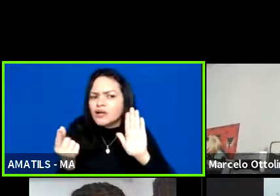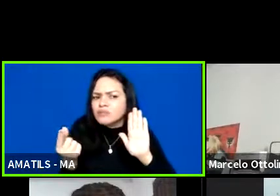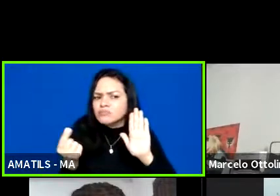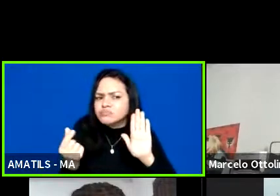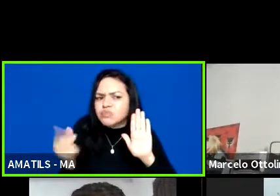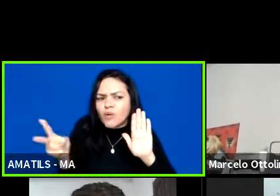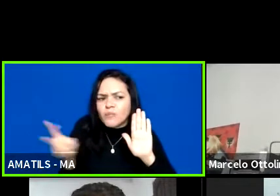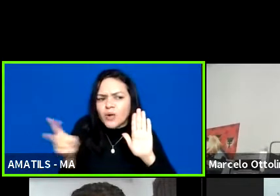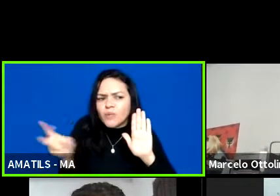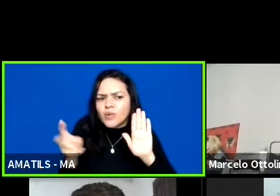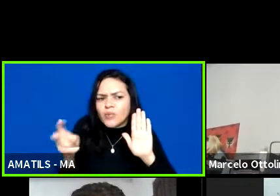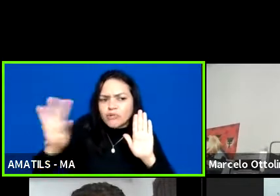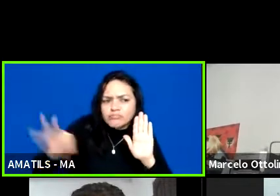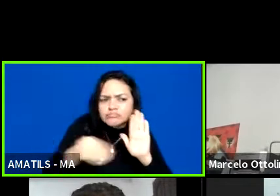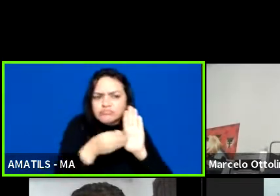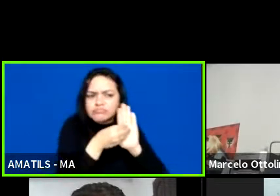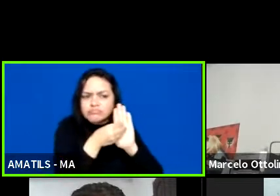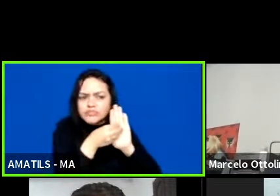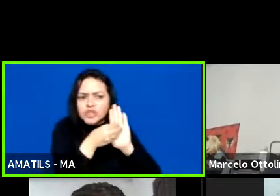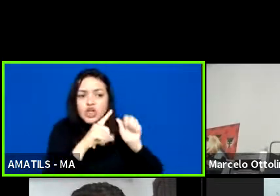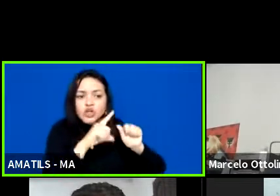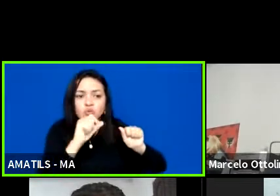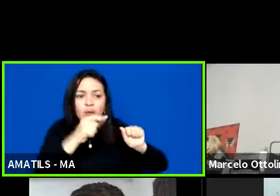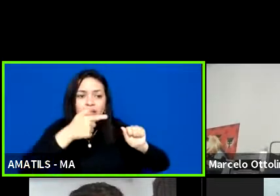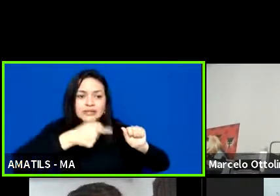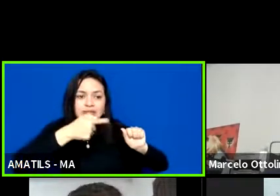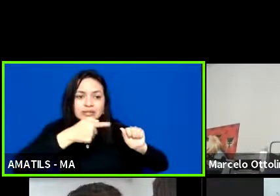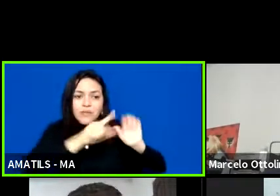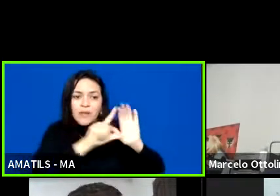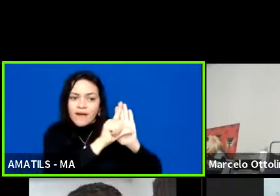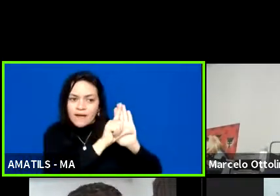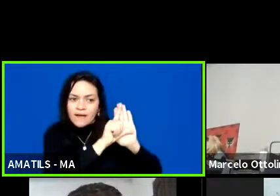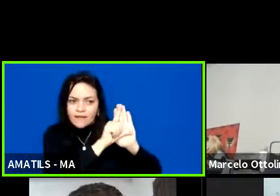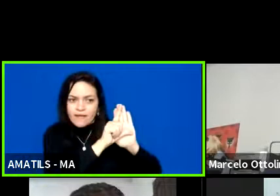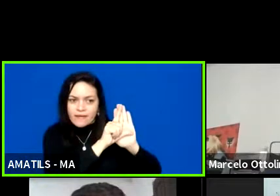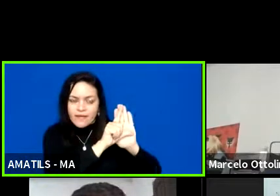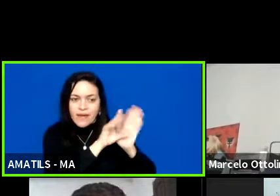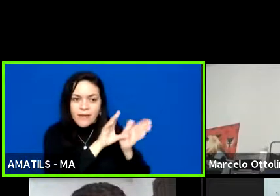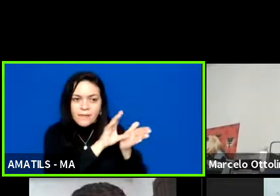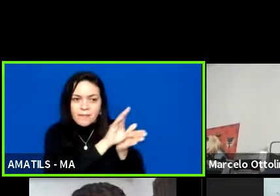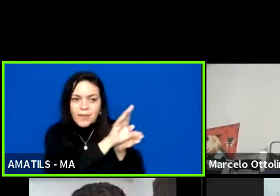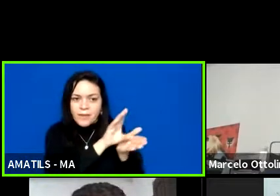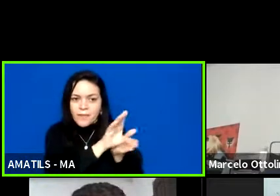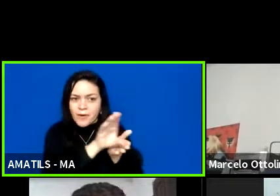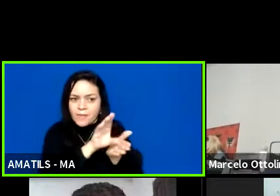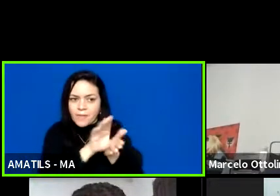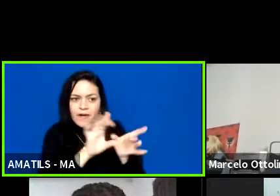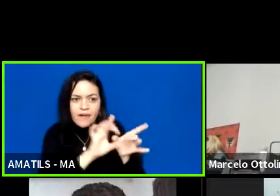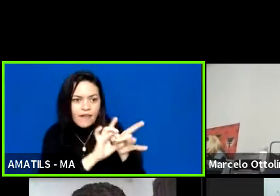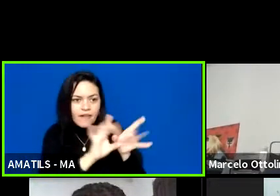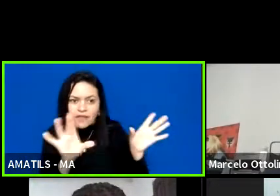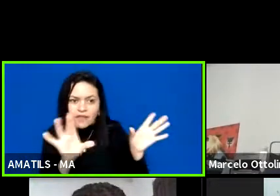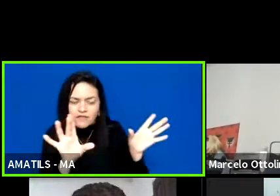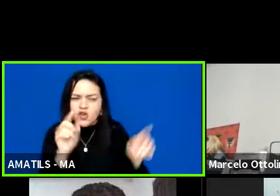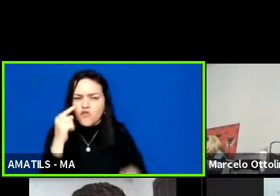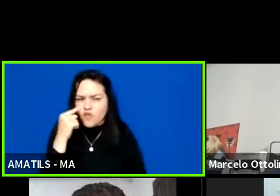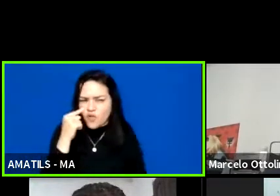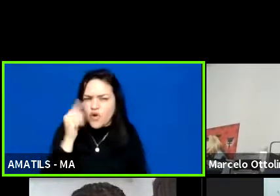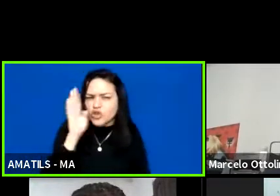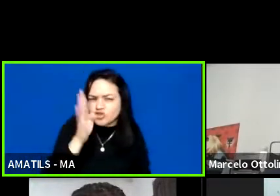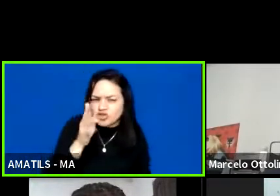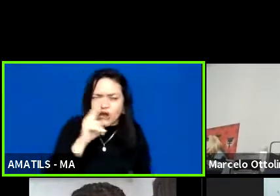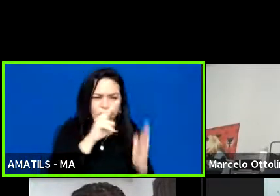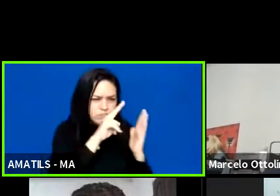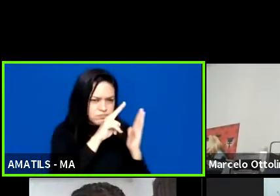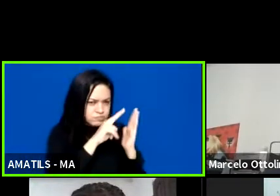ao cumprimento do disposto no artigo 7º dessa lei. Então, ali você já vê o que compõe como